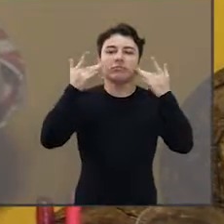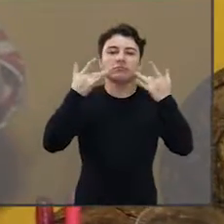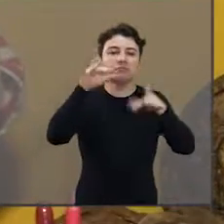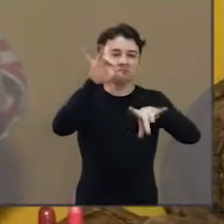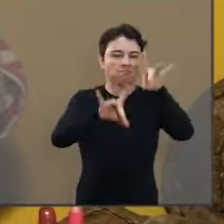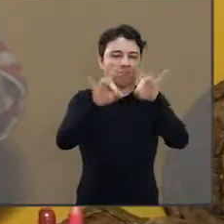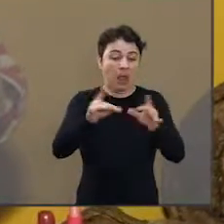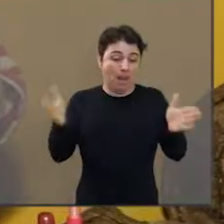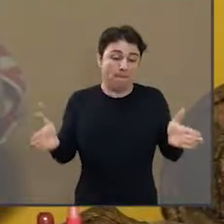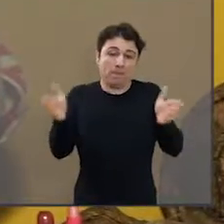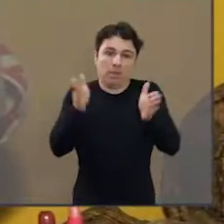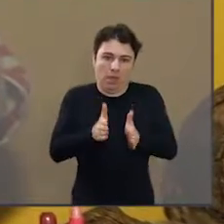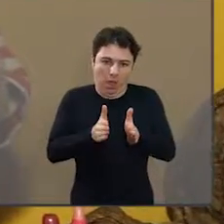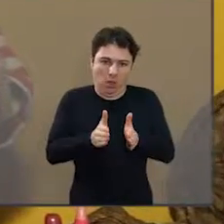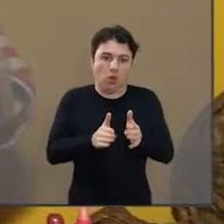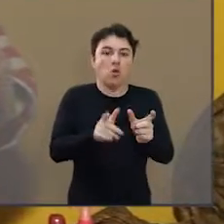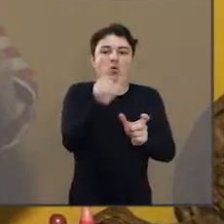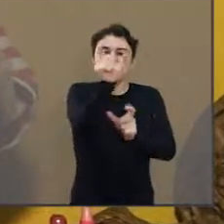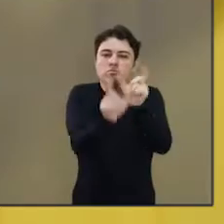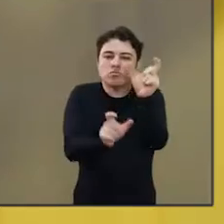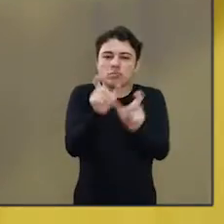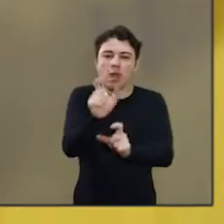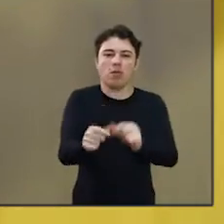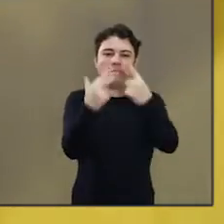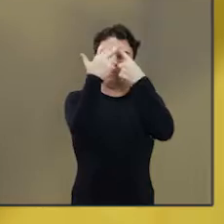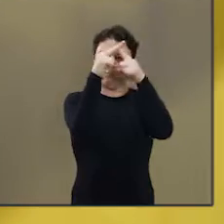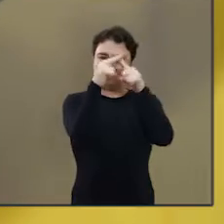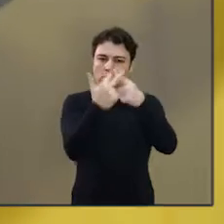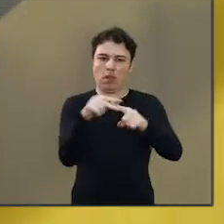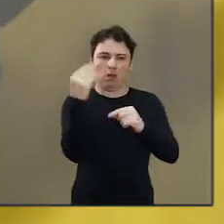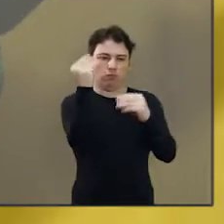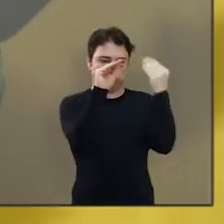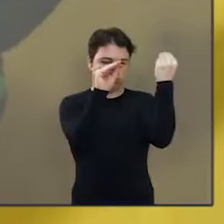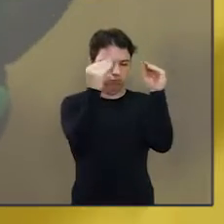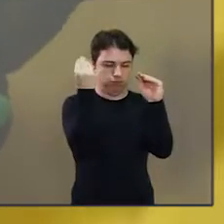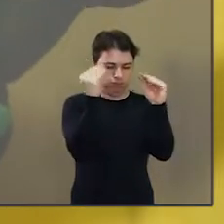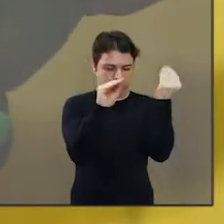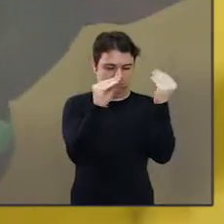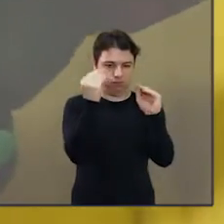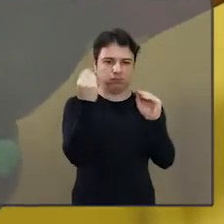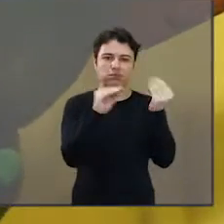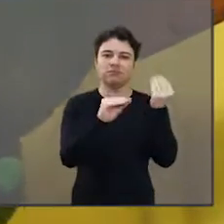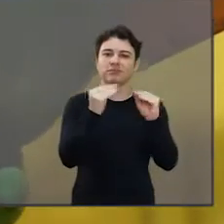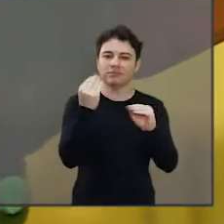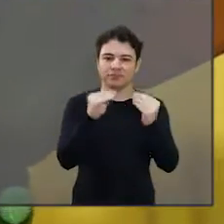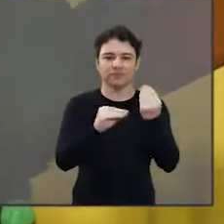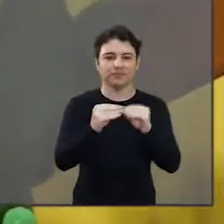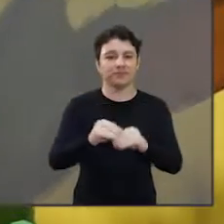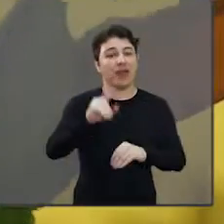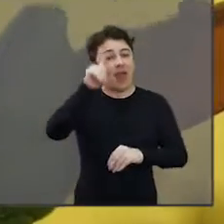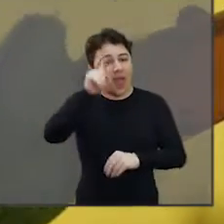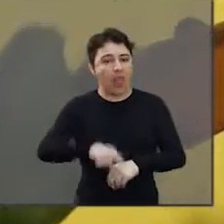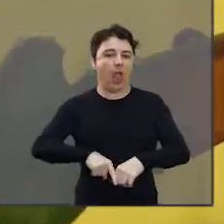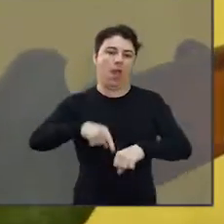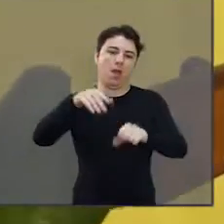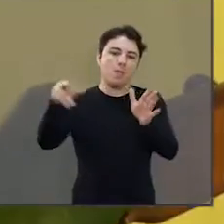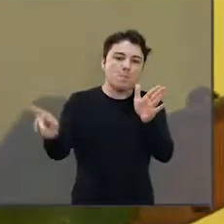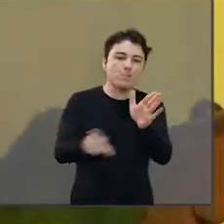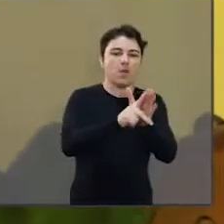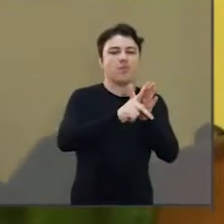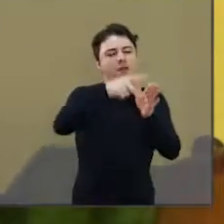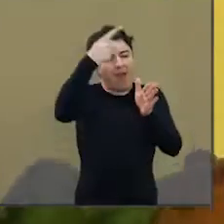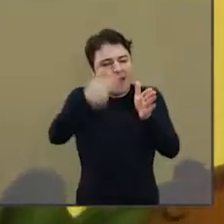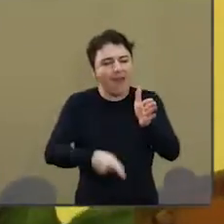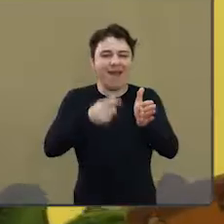dizendo, de mais de 100 bonecos. Além disso, você tem um mini teatro, onde a gente produz